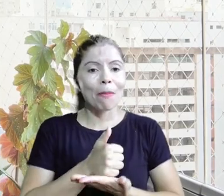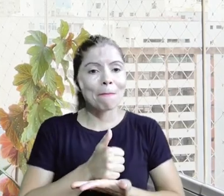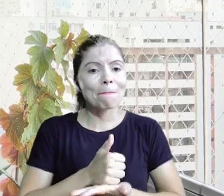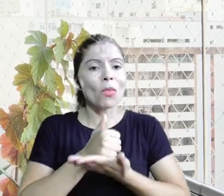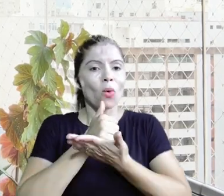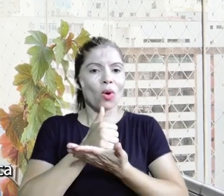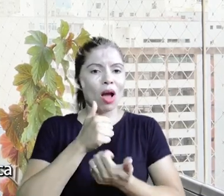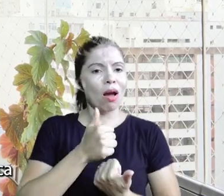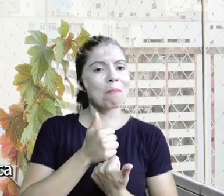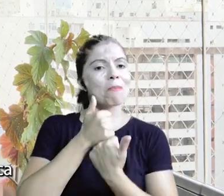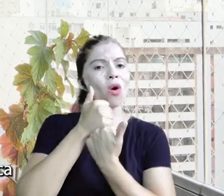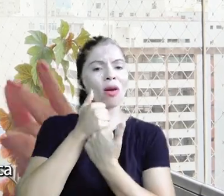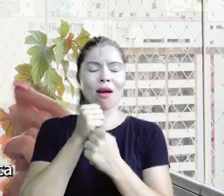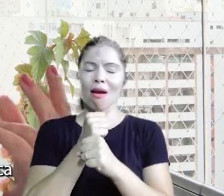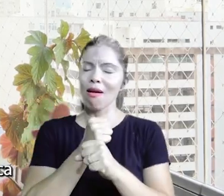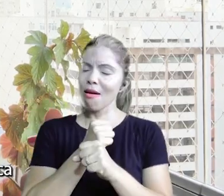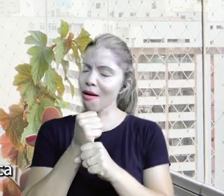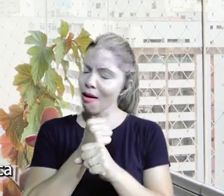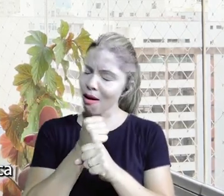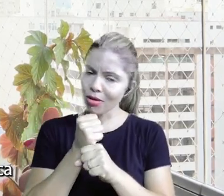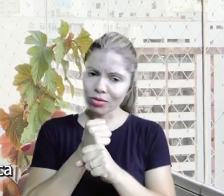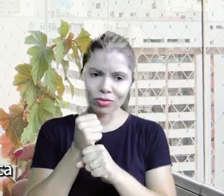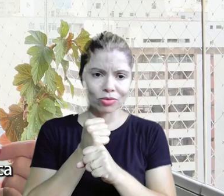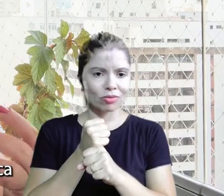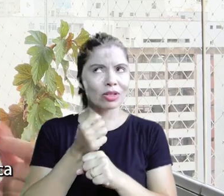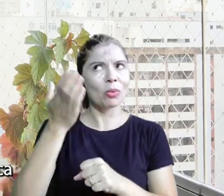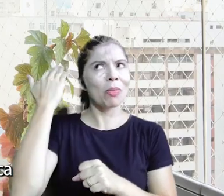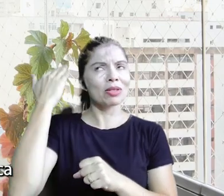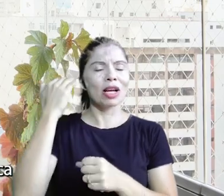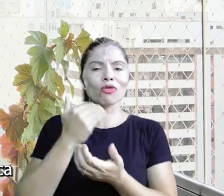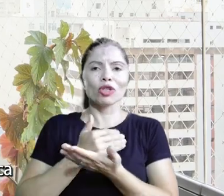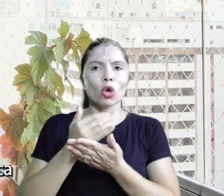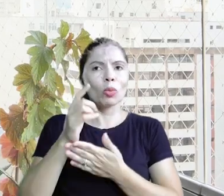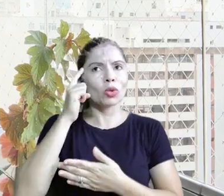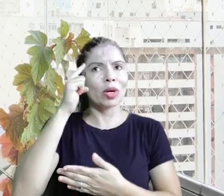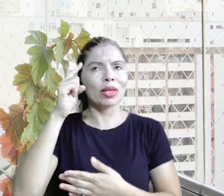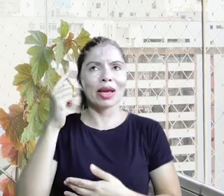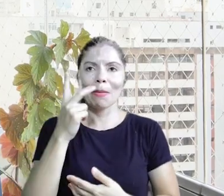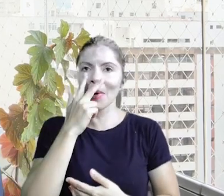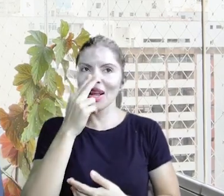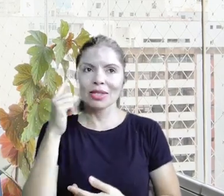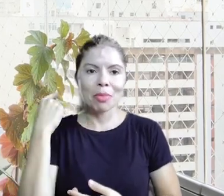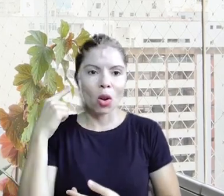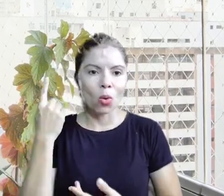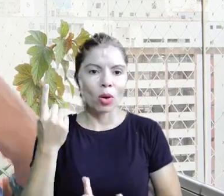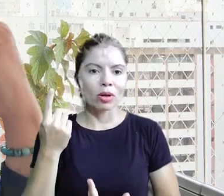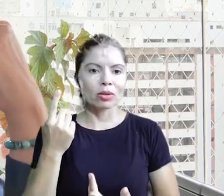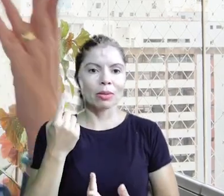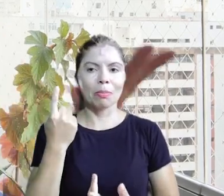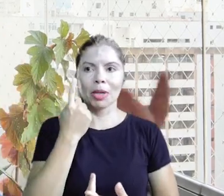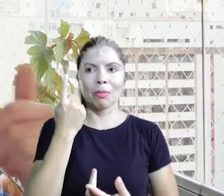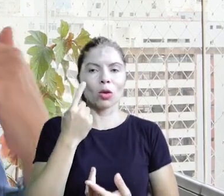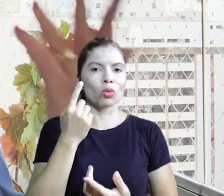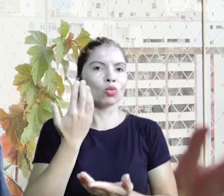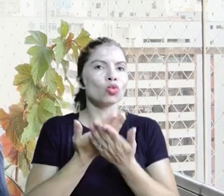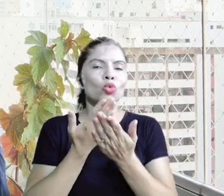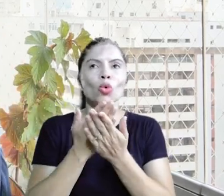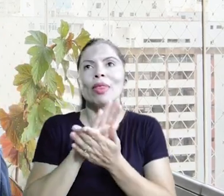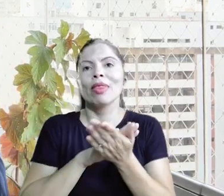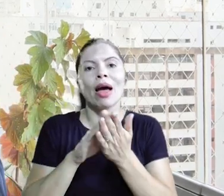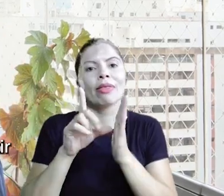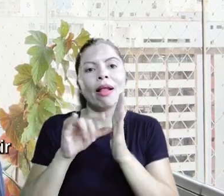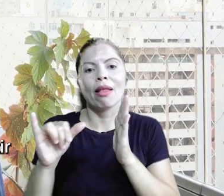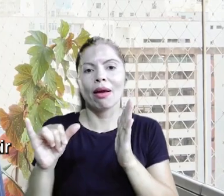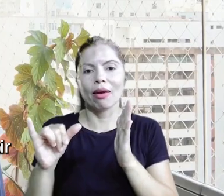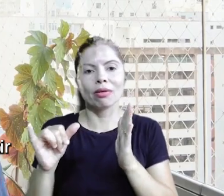gente que te apoia há anos, desde que você teve uma ideia maluca, que, meu, se na primeira vez você nem estudou